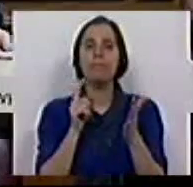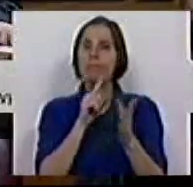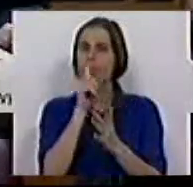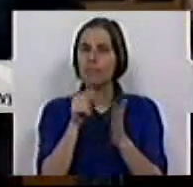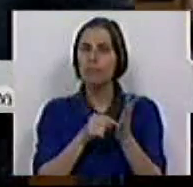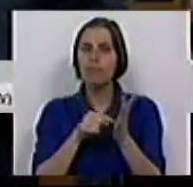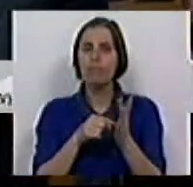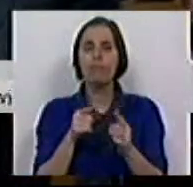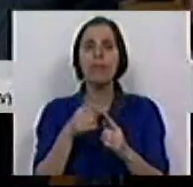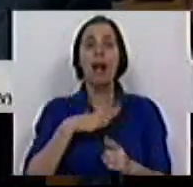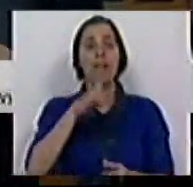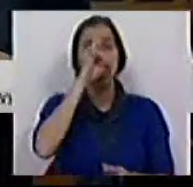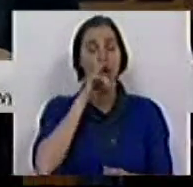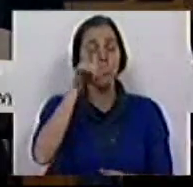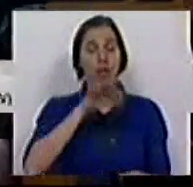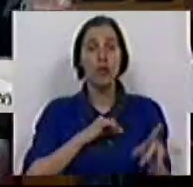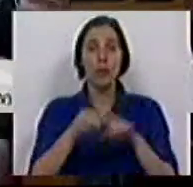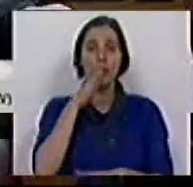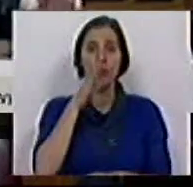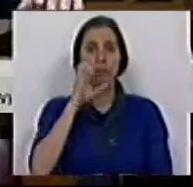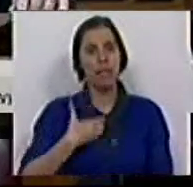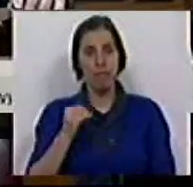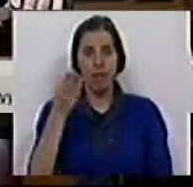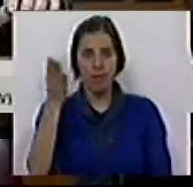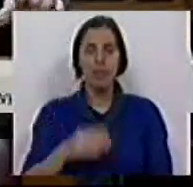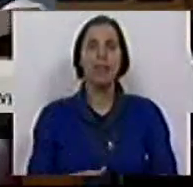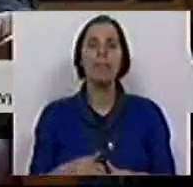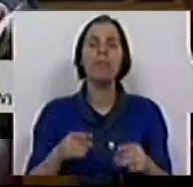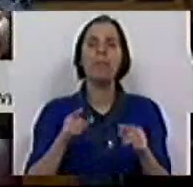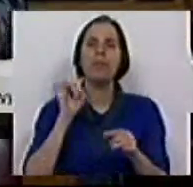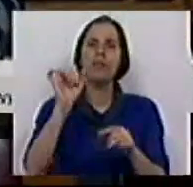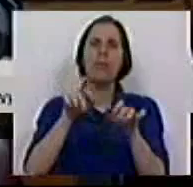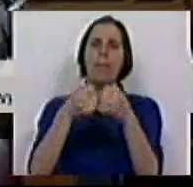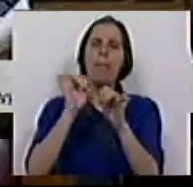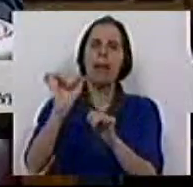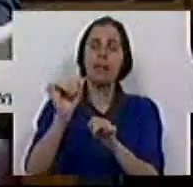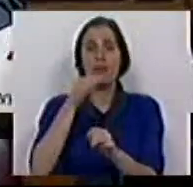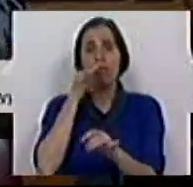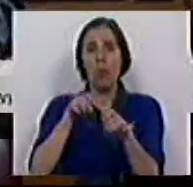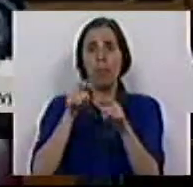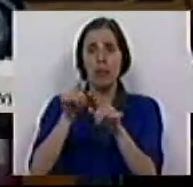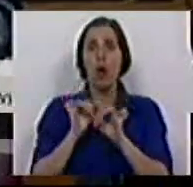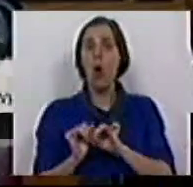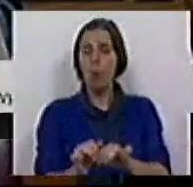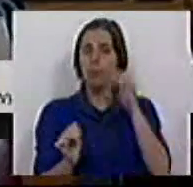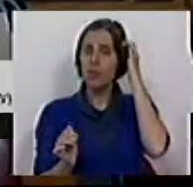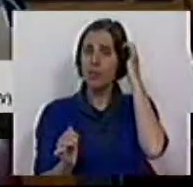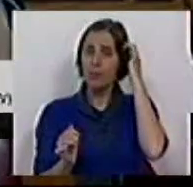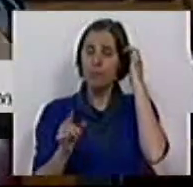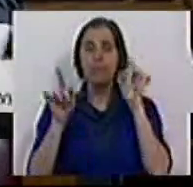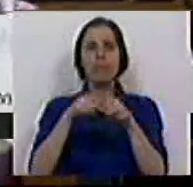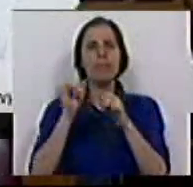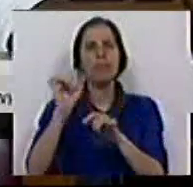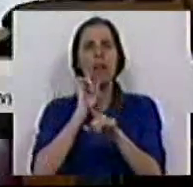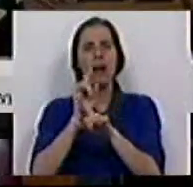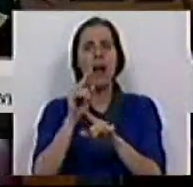recordar ao Sr. Deputado Michel Zeufer que o seu partido, porque falou aí do seu partido na oposição, o